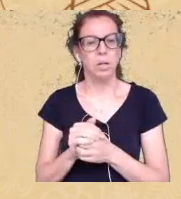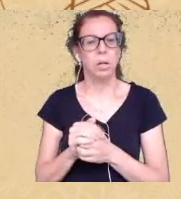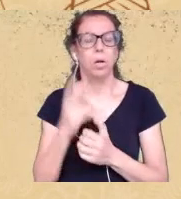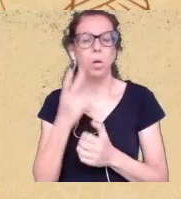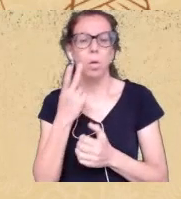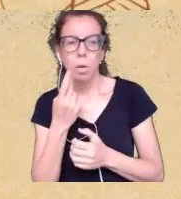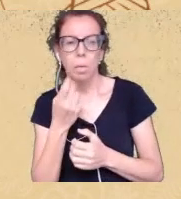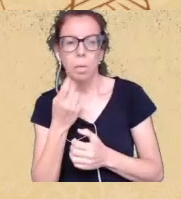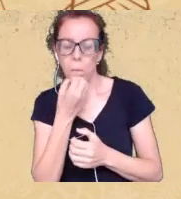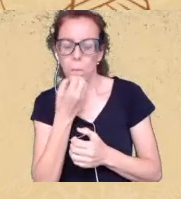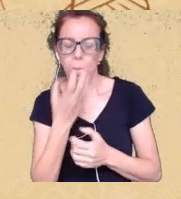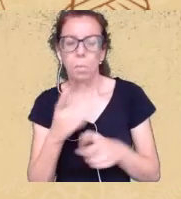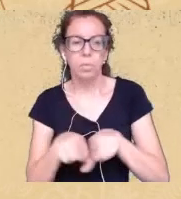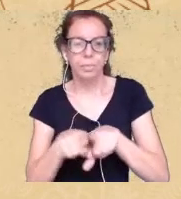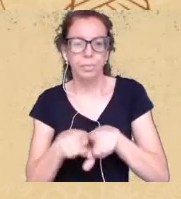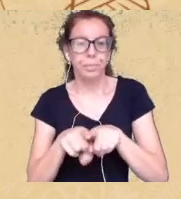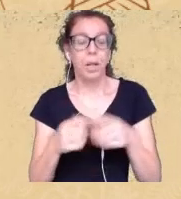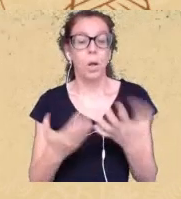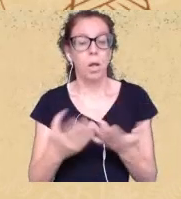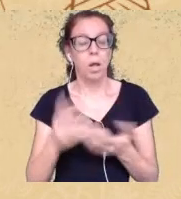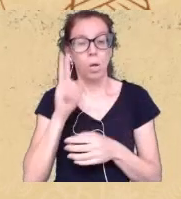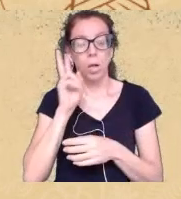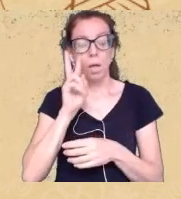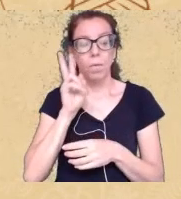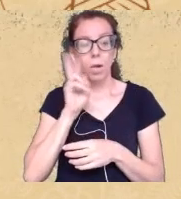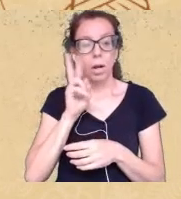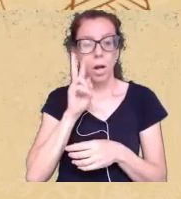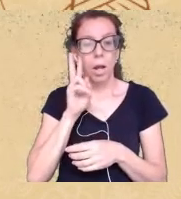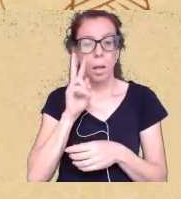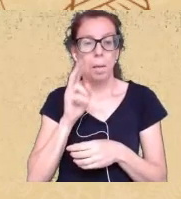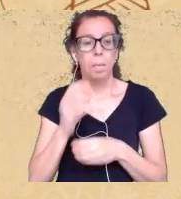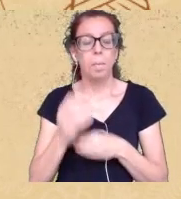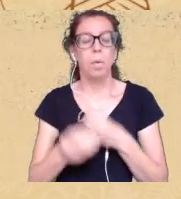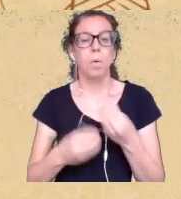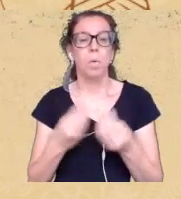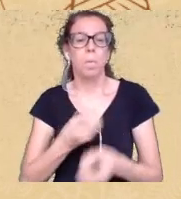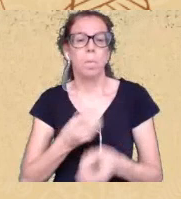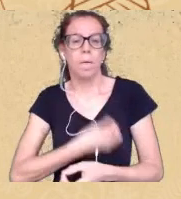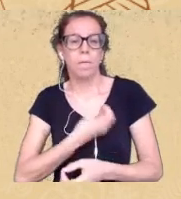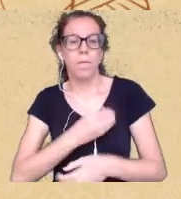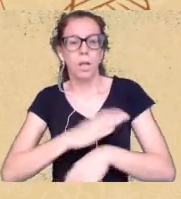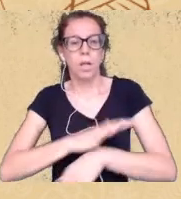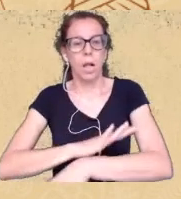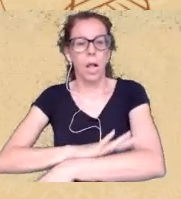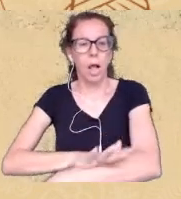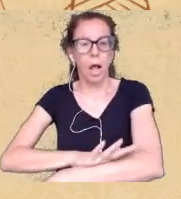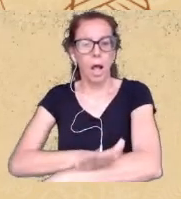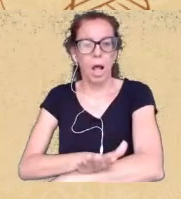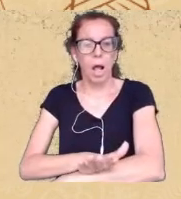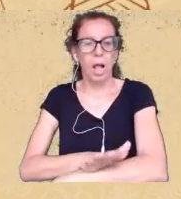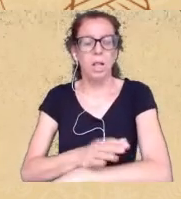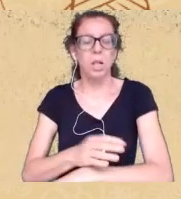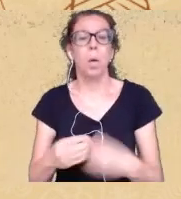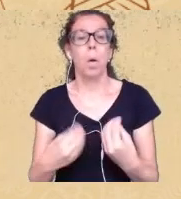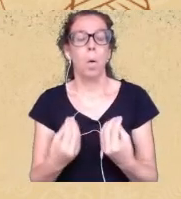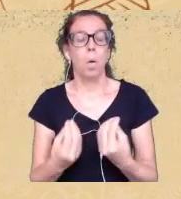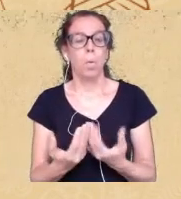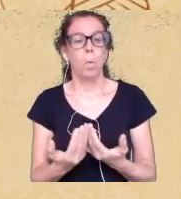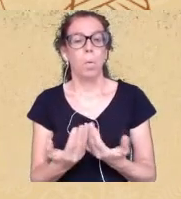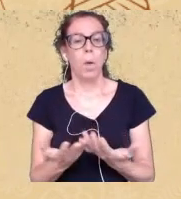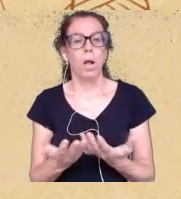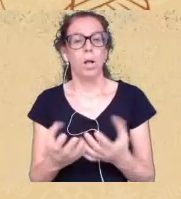do quanto que na vivência do racismo quando alguém do nosso grupo é